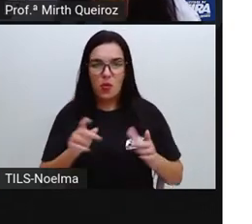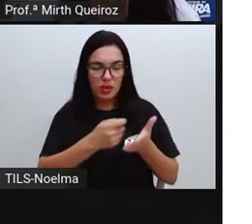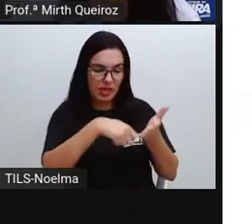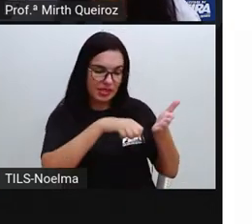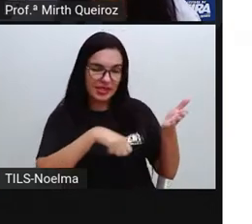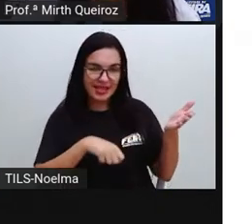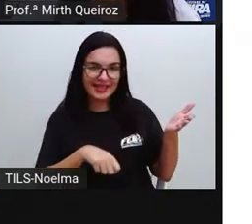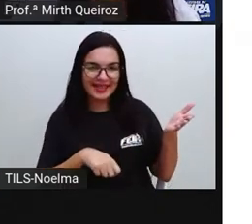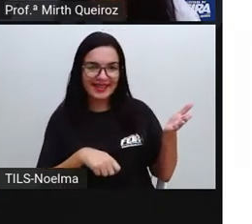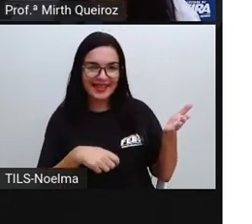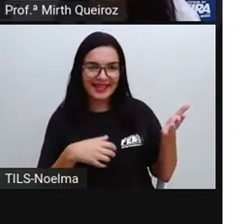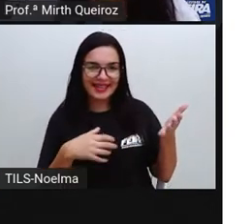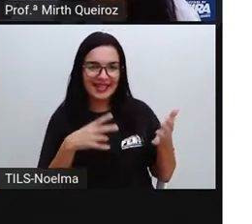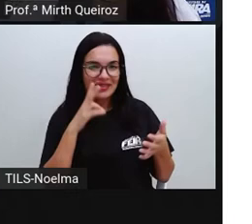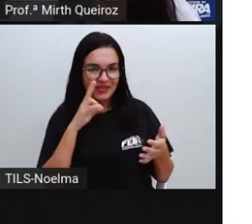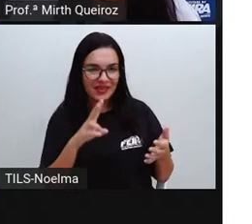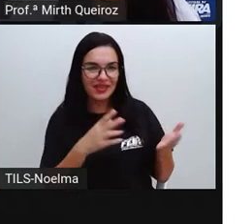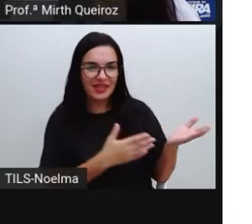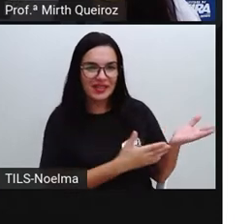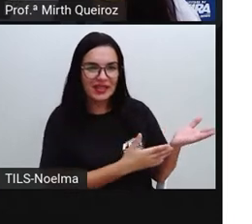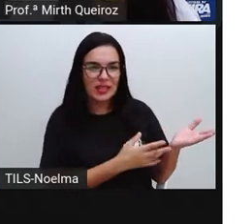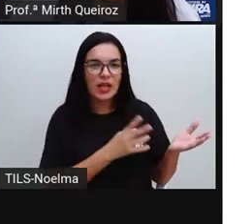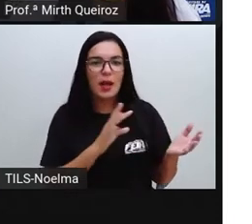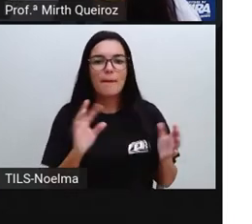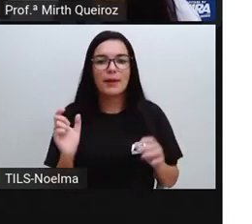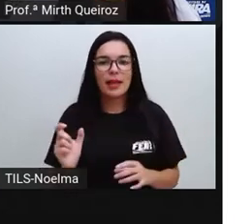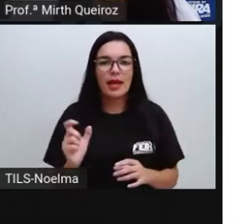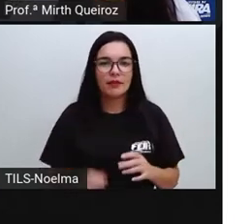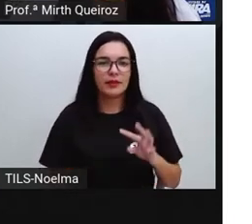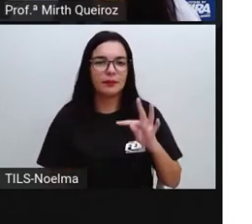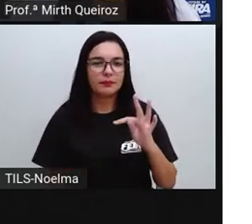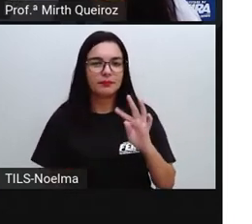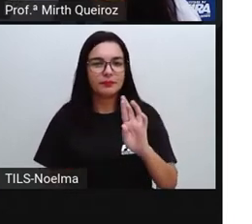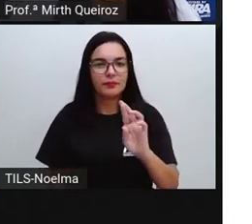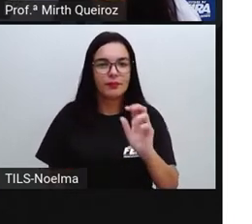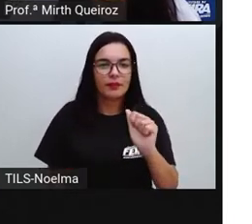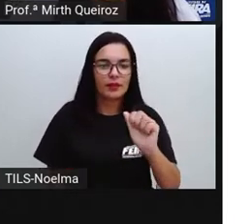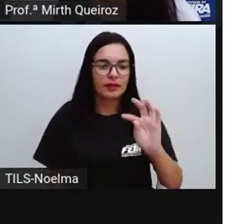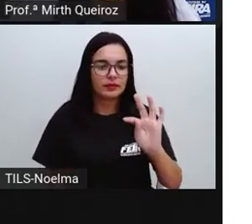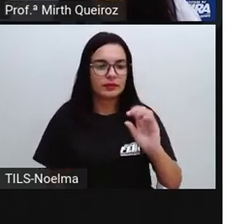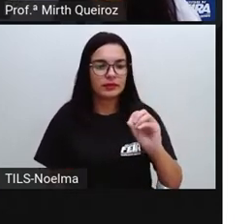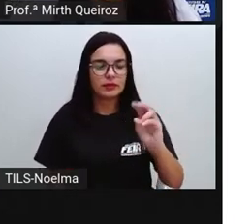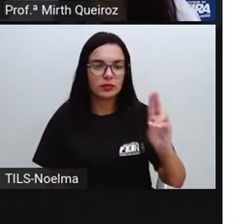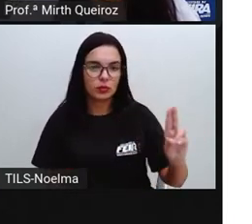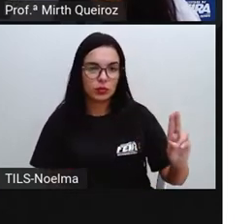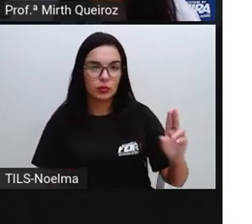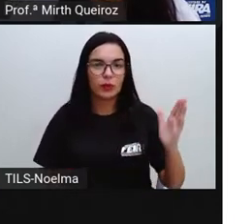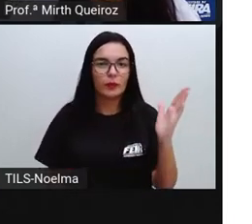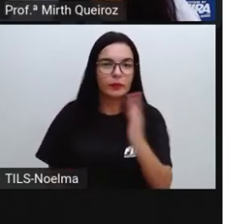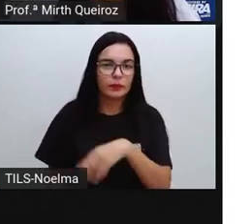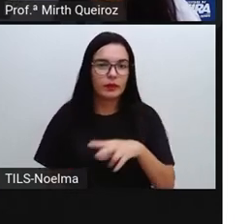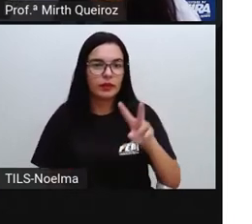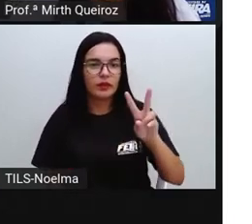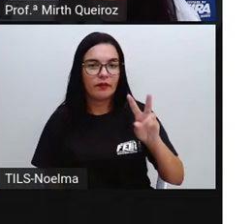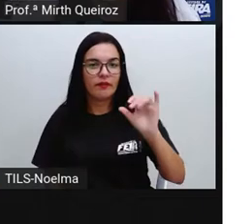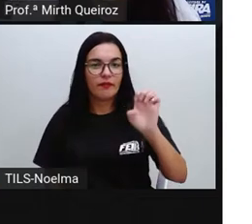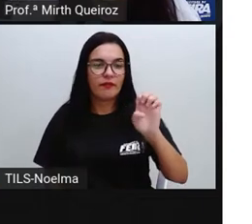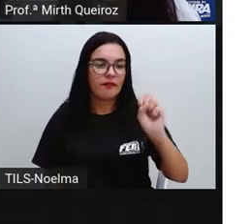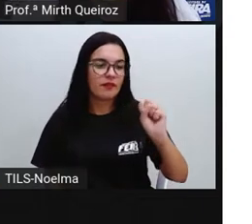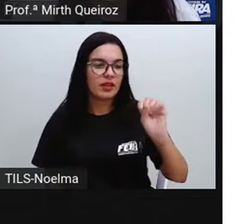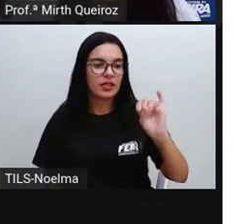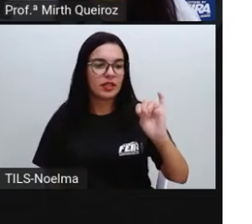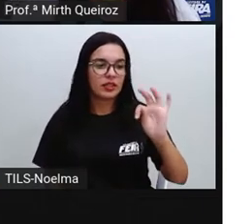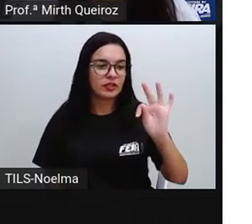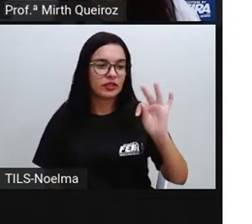das palavras, Tratou, vestiu, olhou, viu, perdeu, ficou,